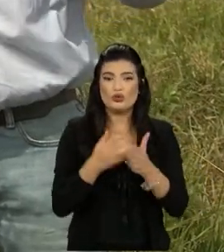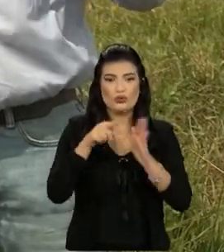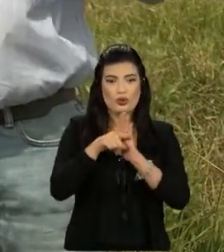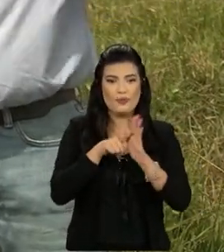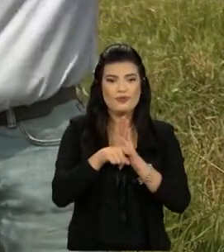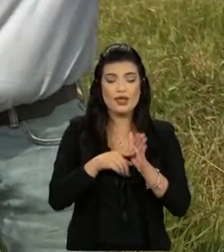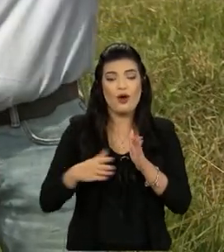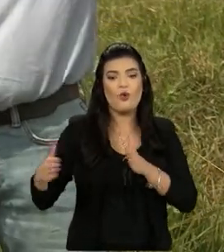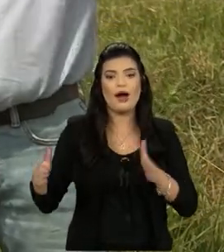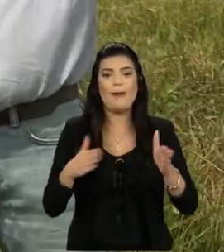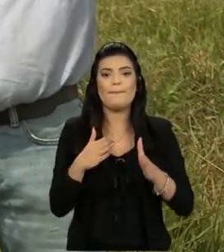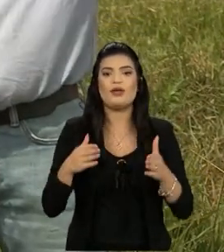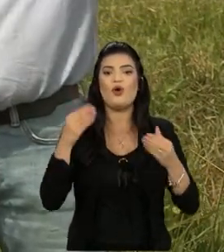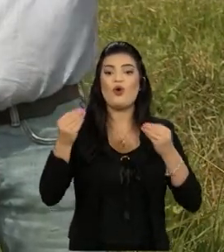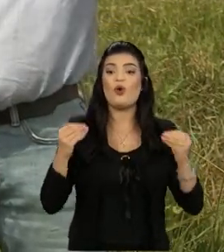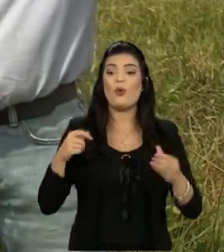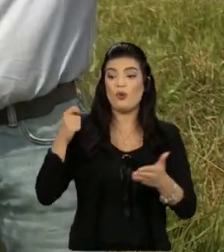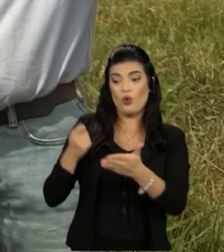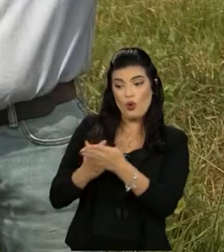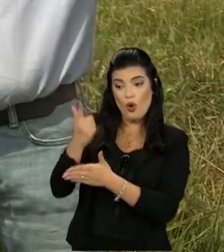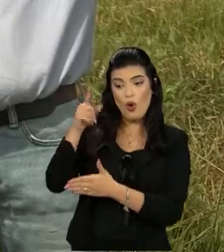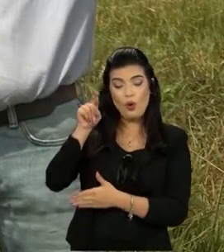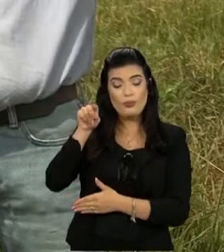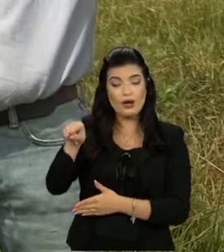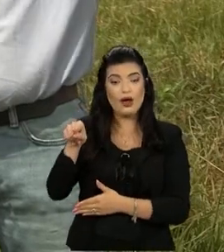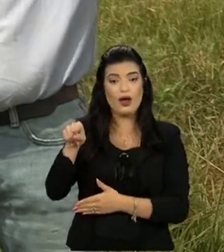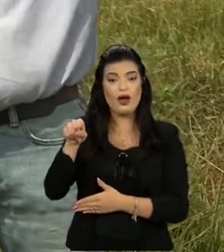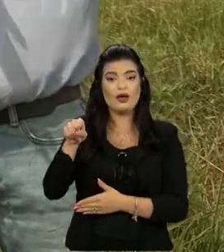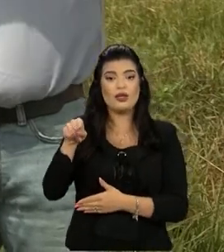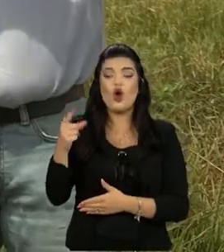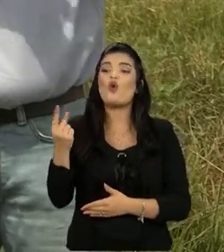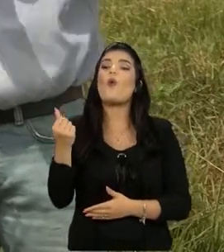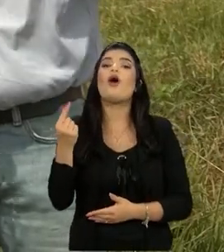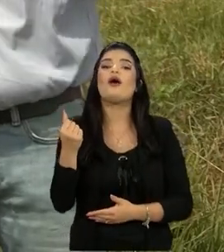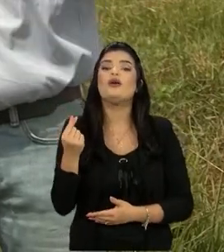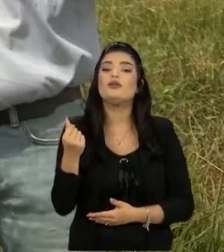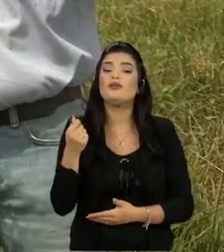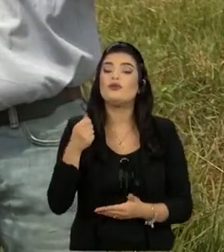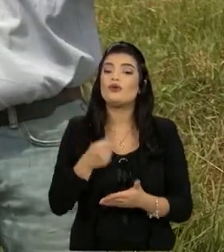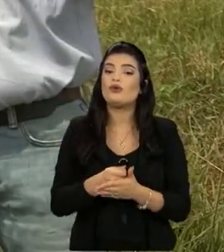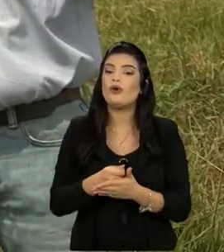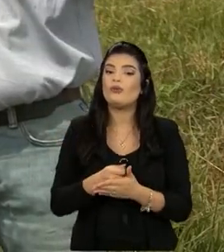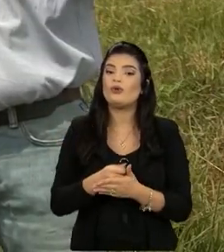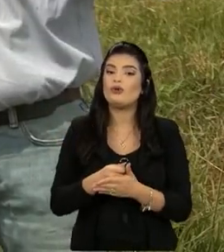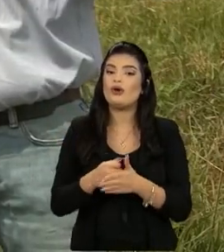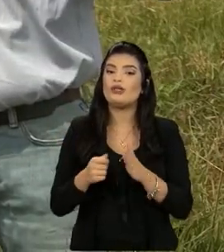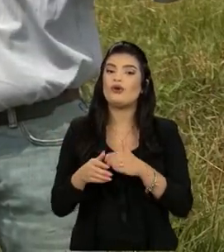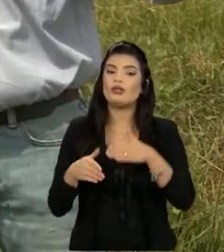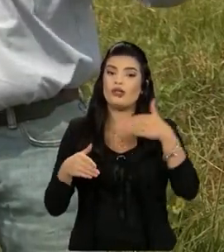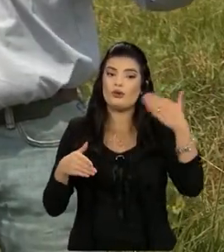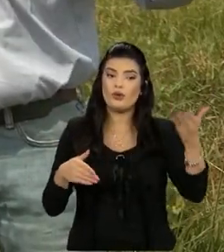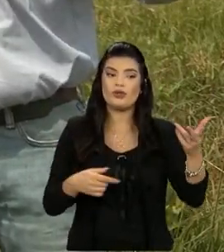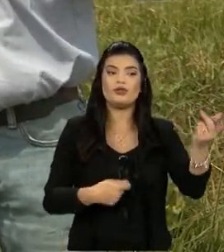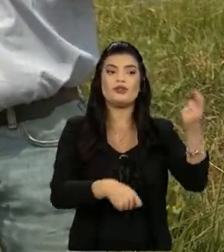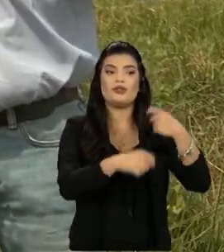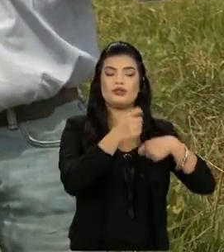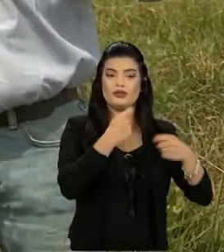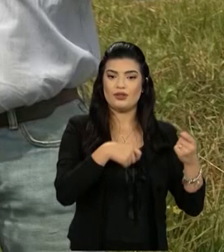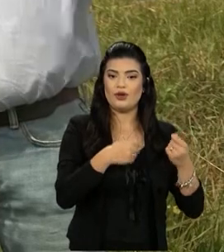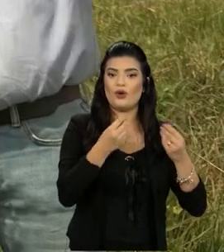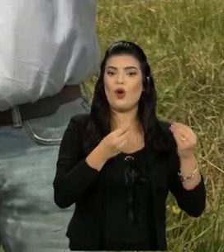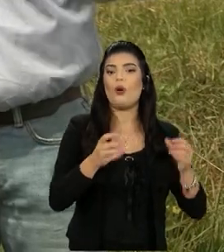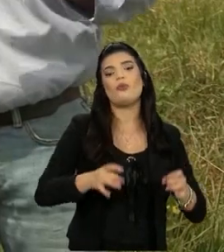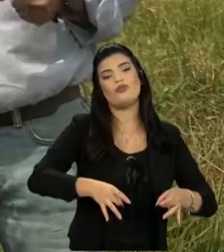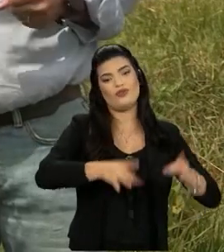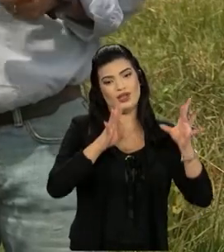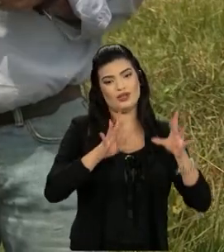meio do caminho é esse, você compra por esse, você tem lá. Por quanto eu compro? Quando ocorrer o ganho vai ser dessa forma e por quanto eu vendo?